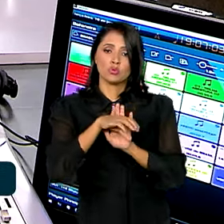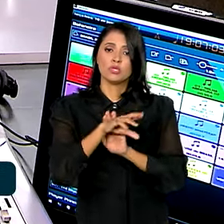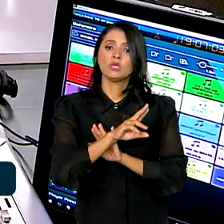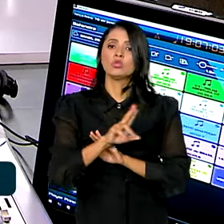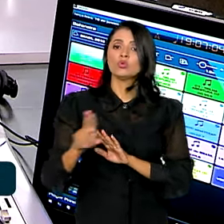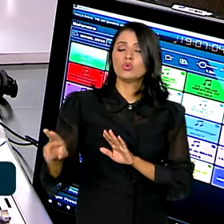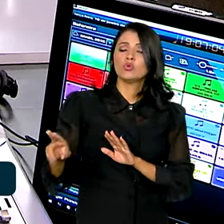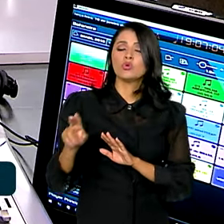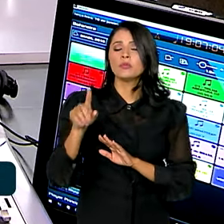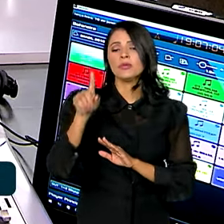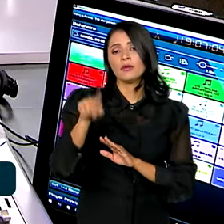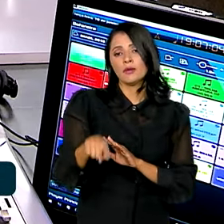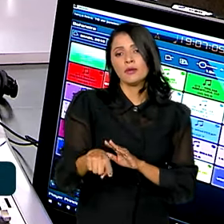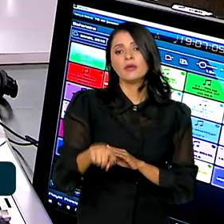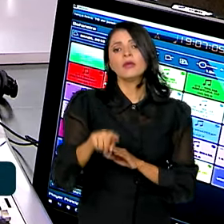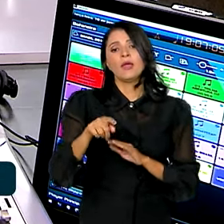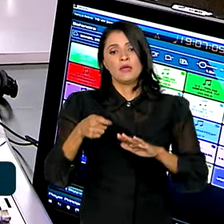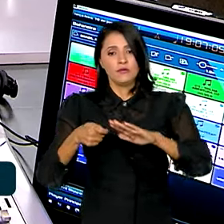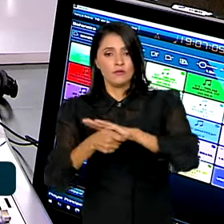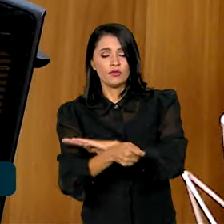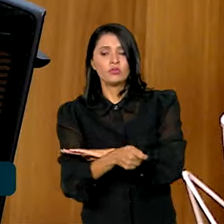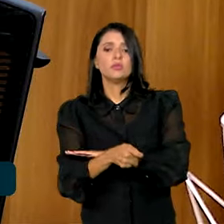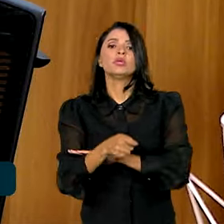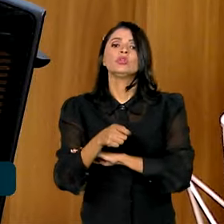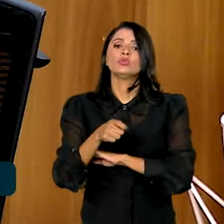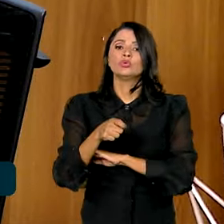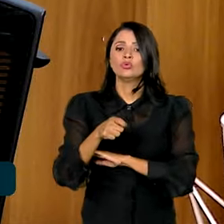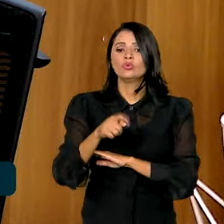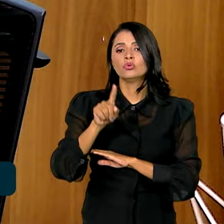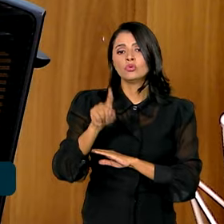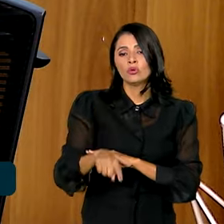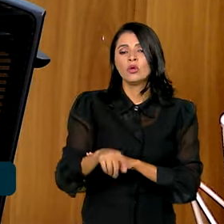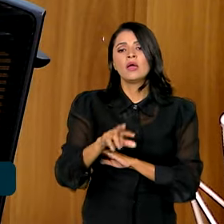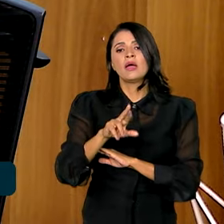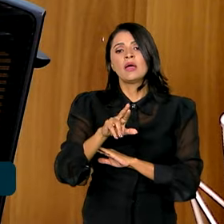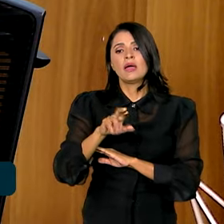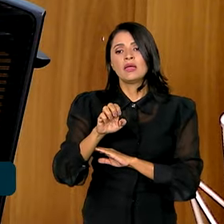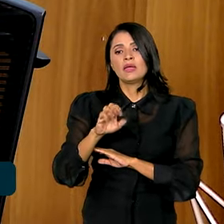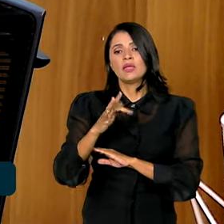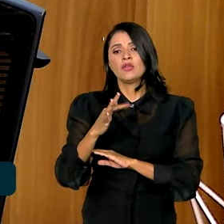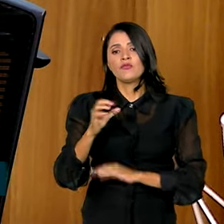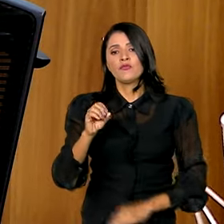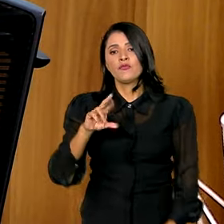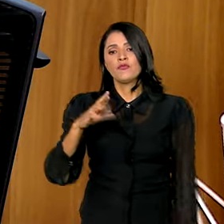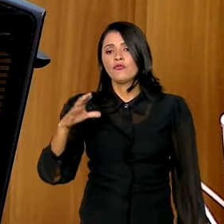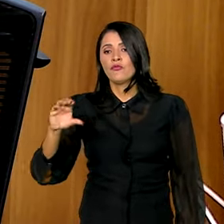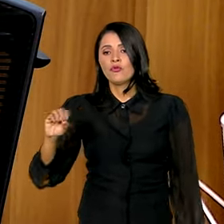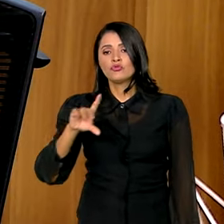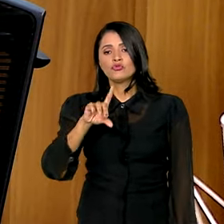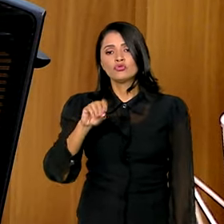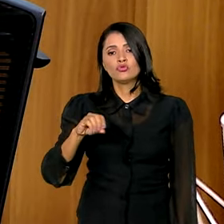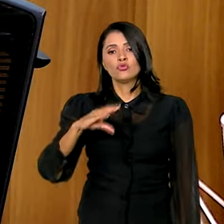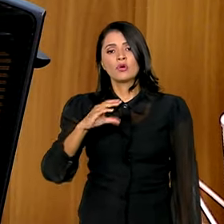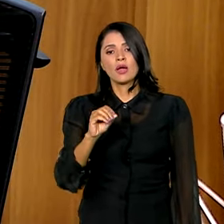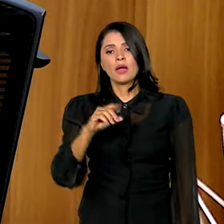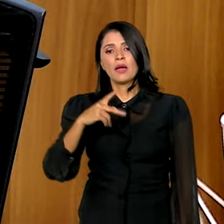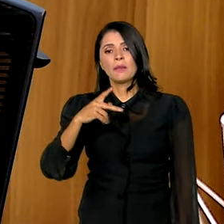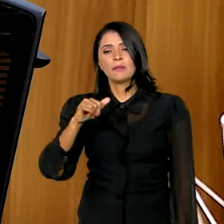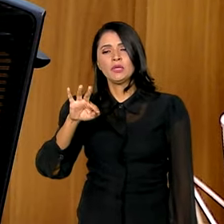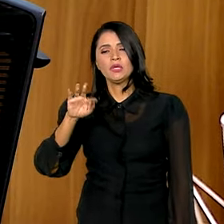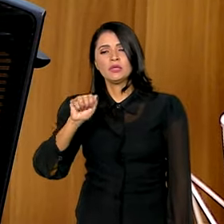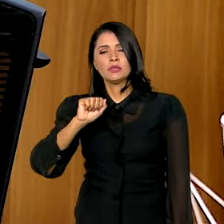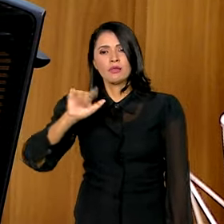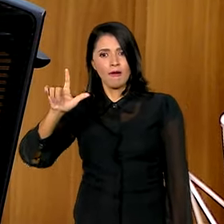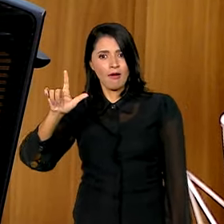investimento no reforço do capital. E, nesse caso, quando a gente fala reforço de